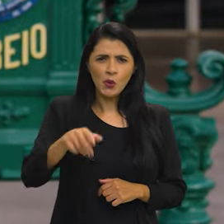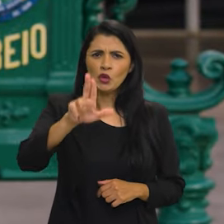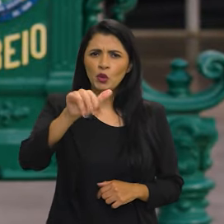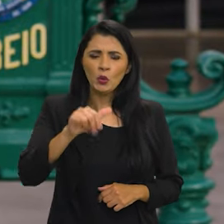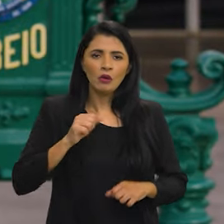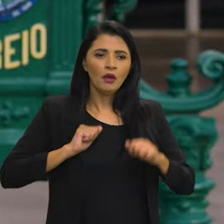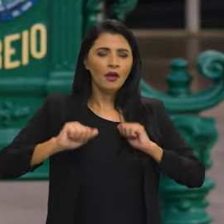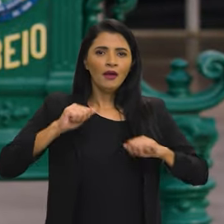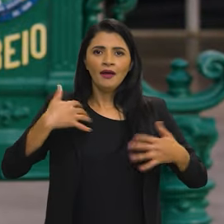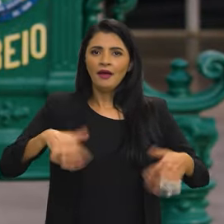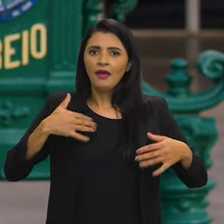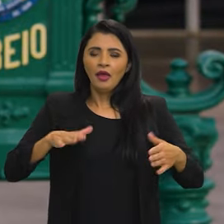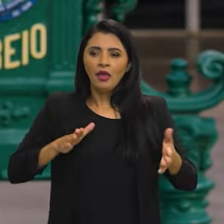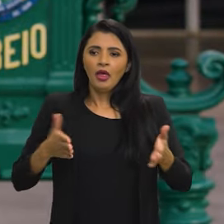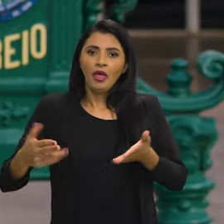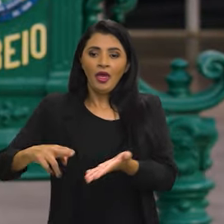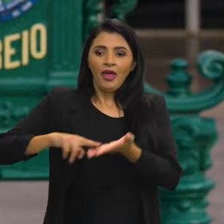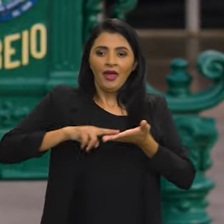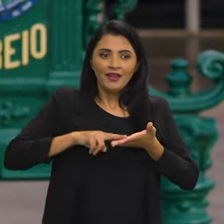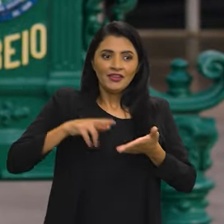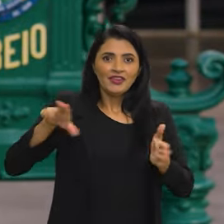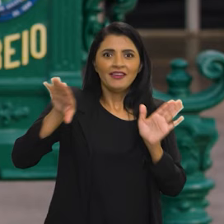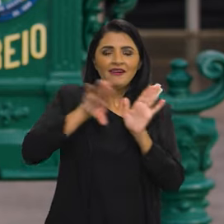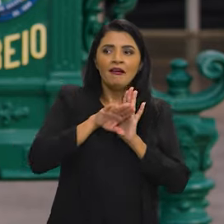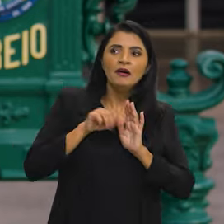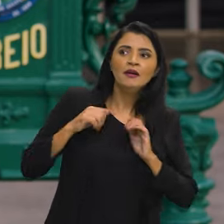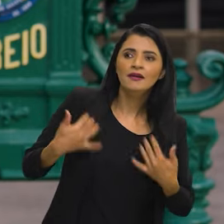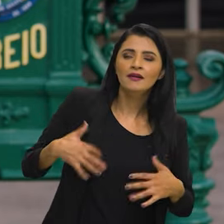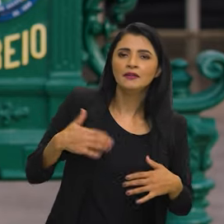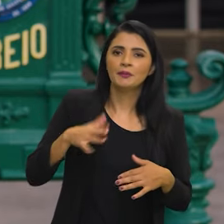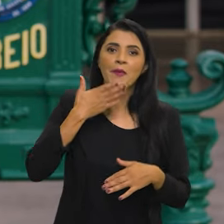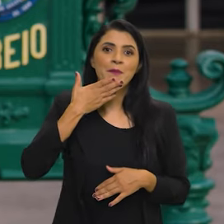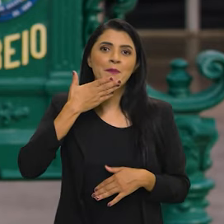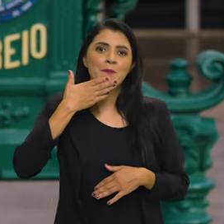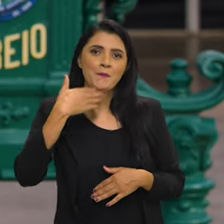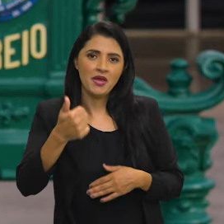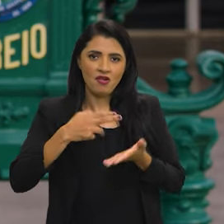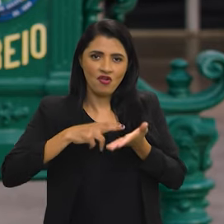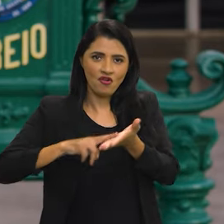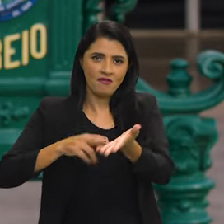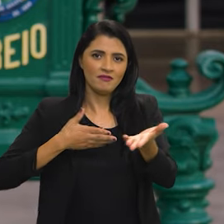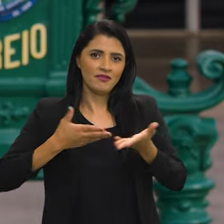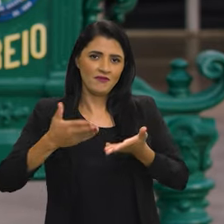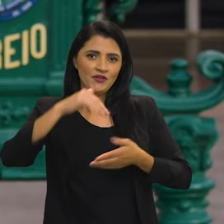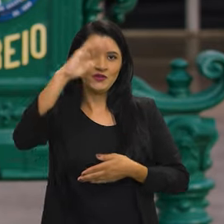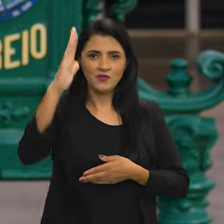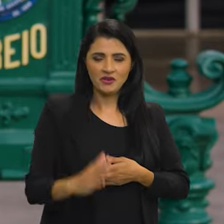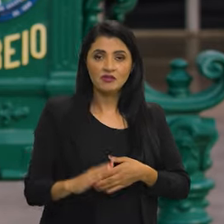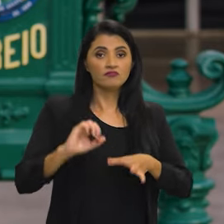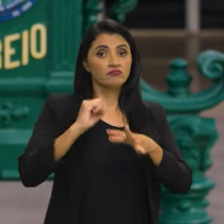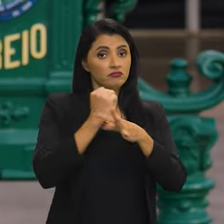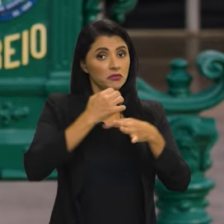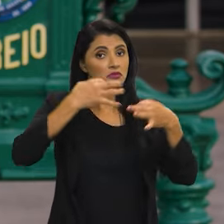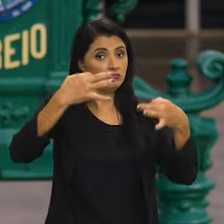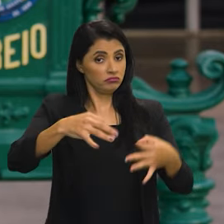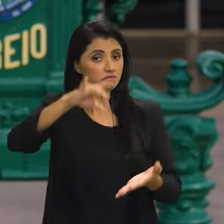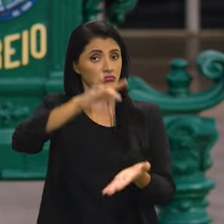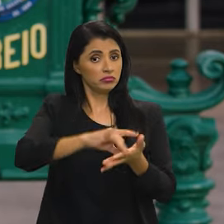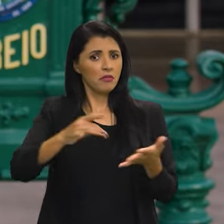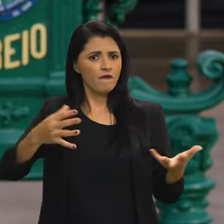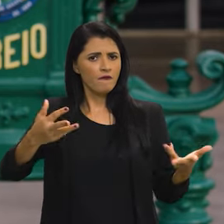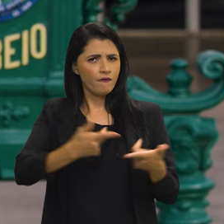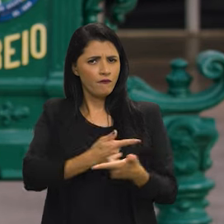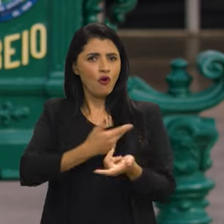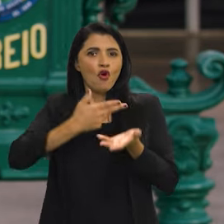ficou ansioso esperando uma encomenda? Pois é, para aprimorar o serviço postal no Brasil e garantir um serviço de